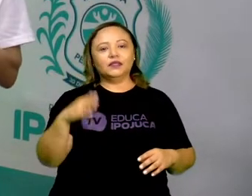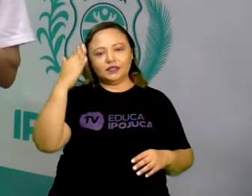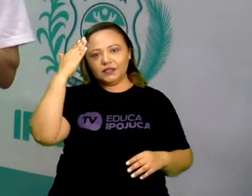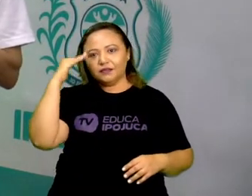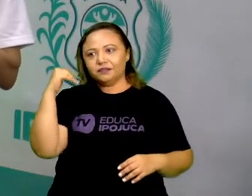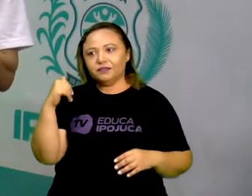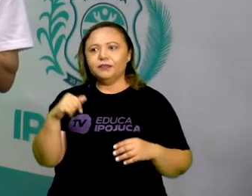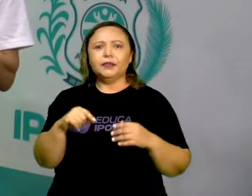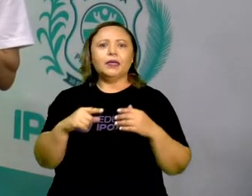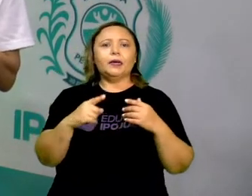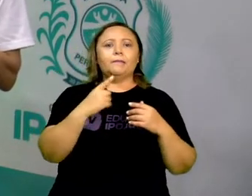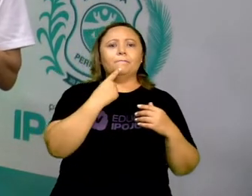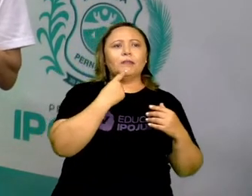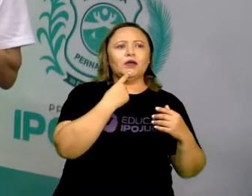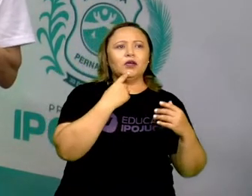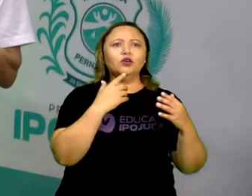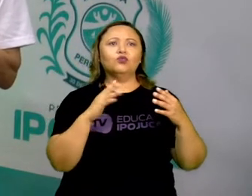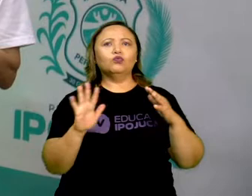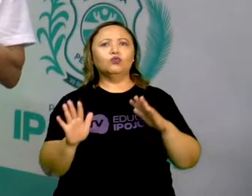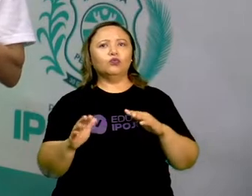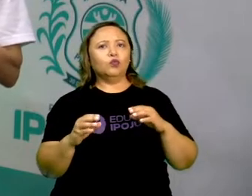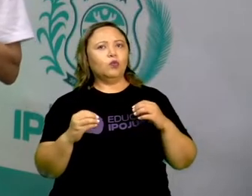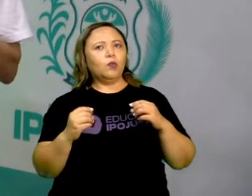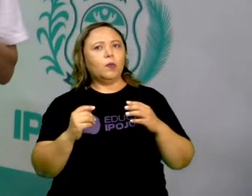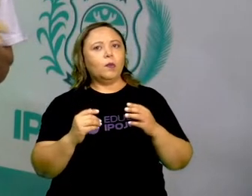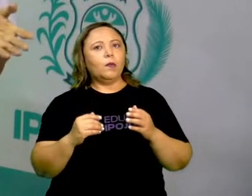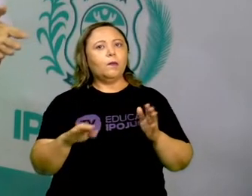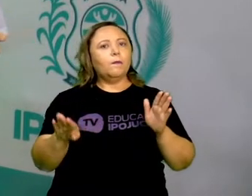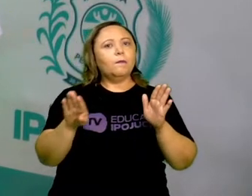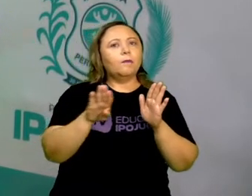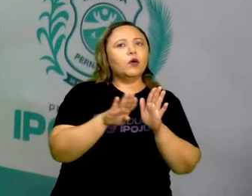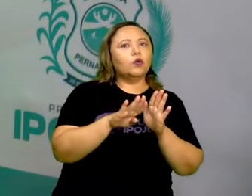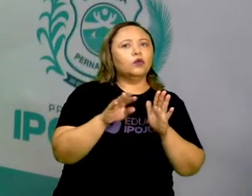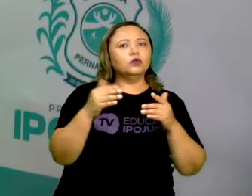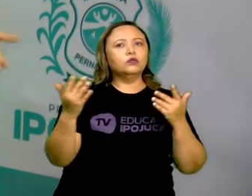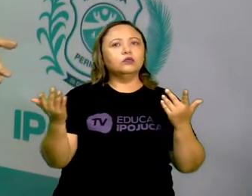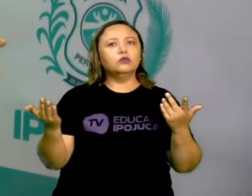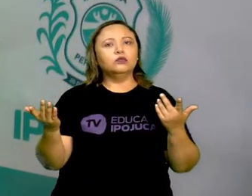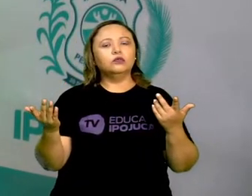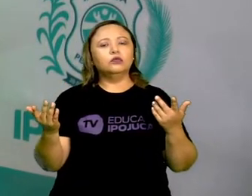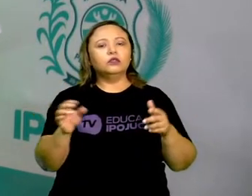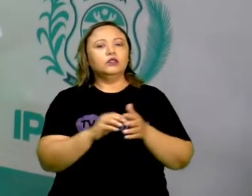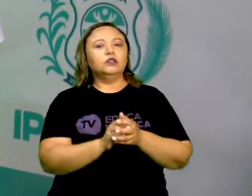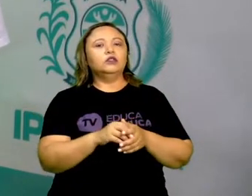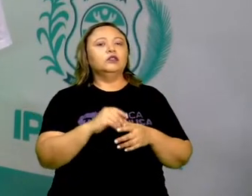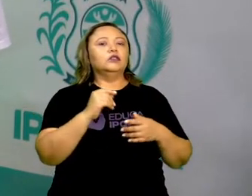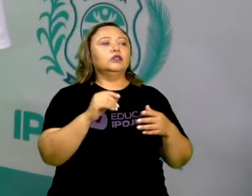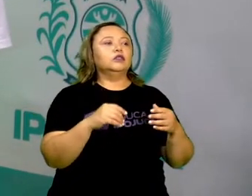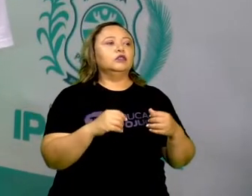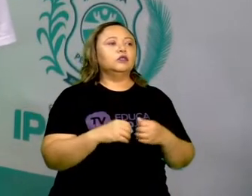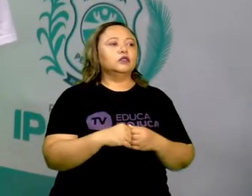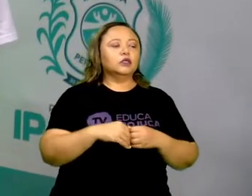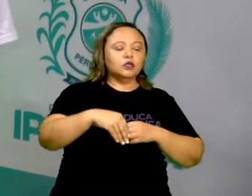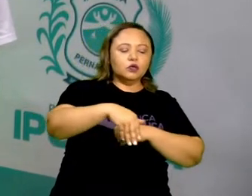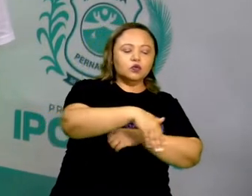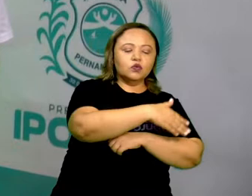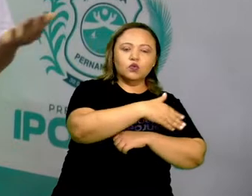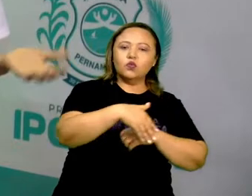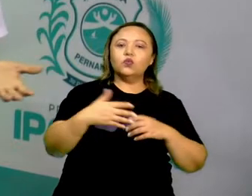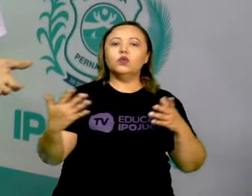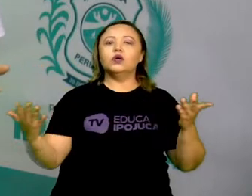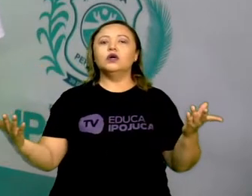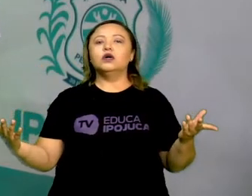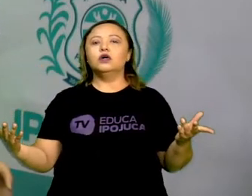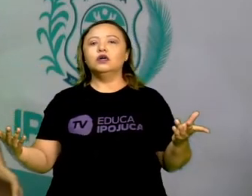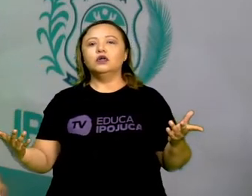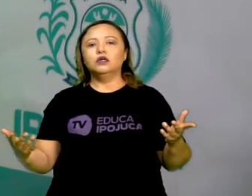referência. Não é dizer assim, professora, vá me fazer uma visita. Aí você mora onde? Eu moro lá na Rua da Lua. Mas